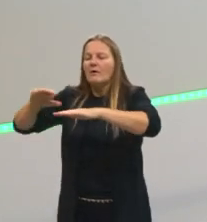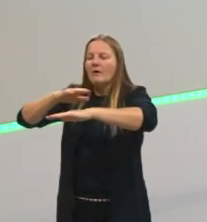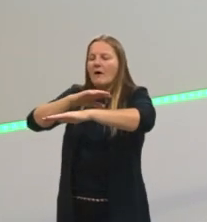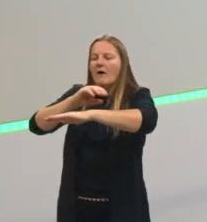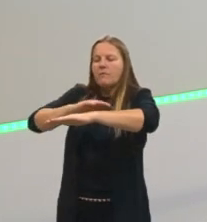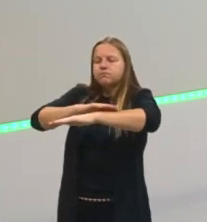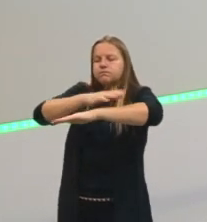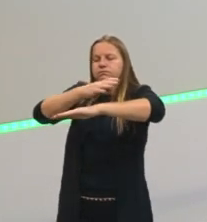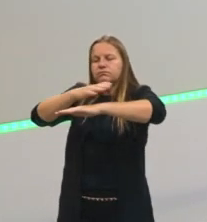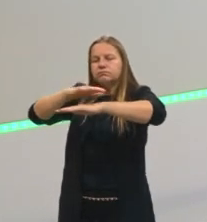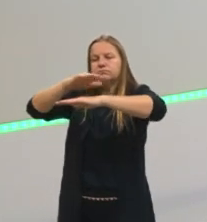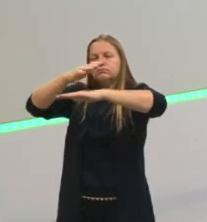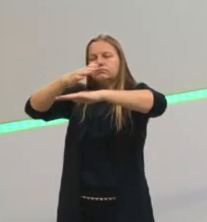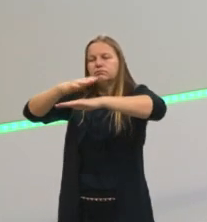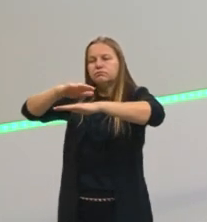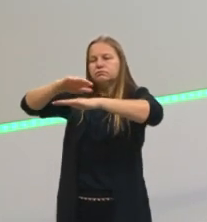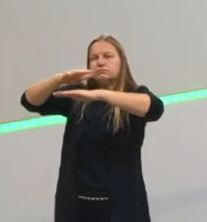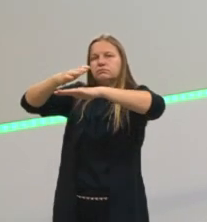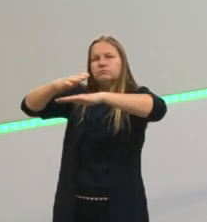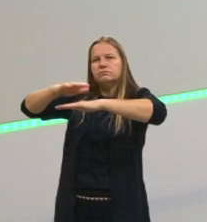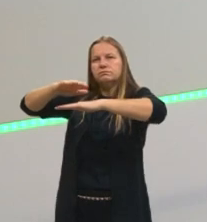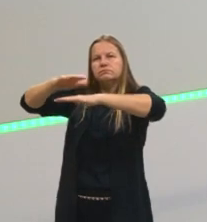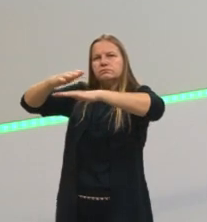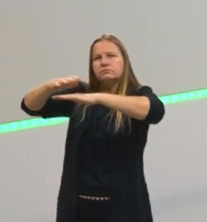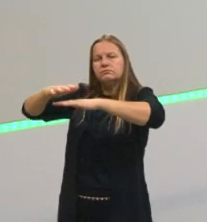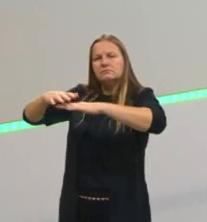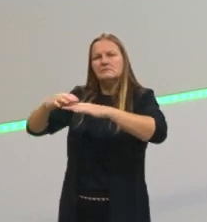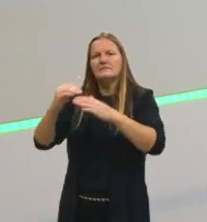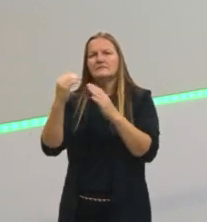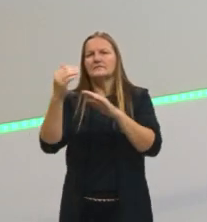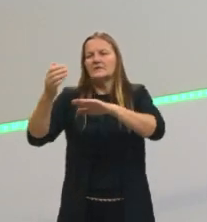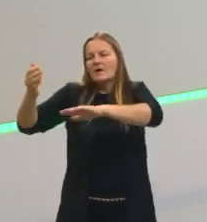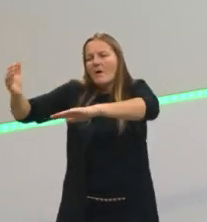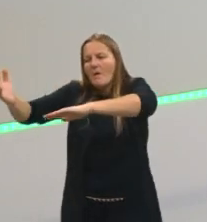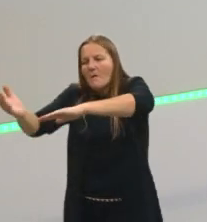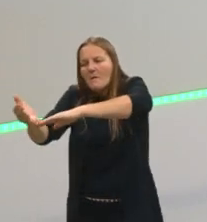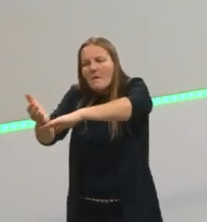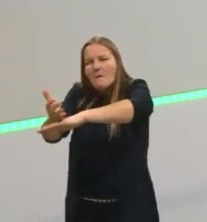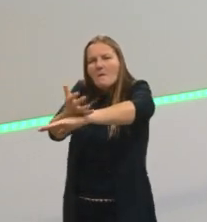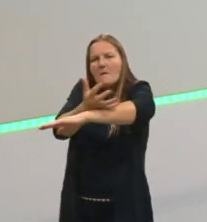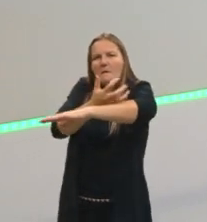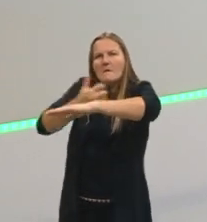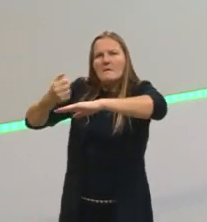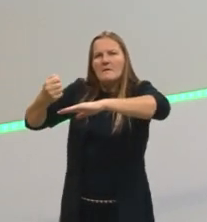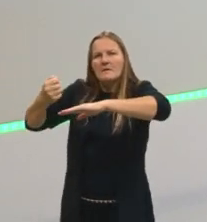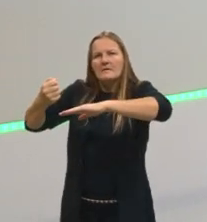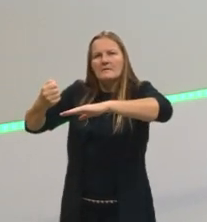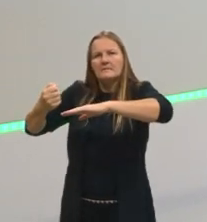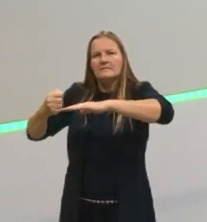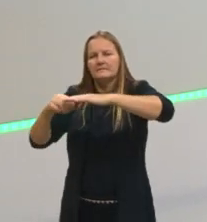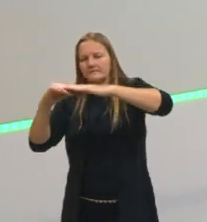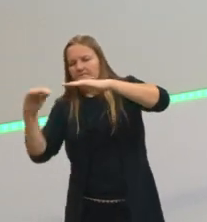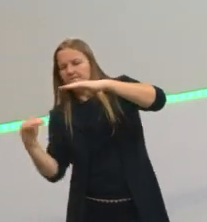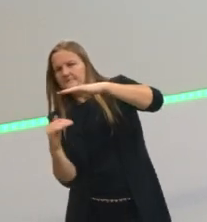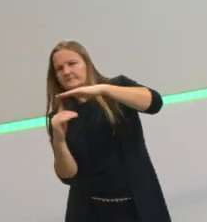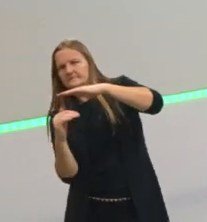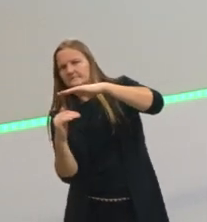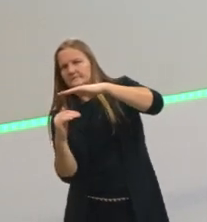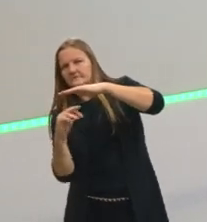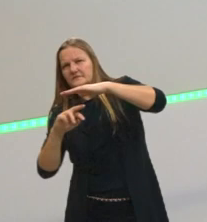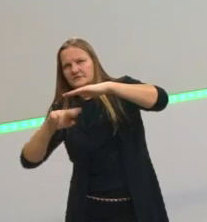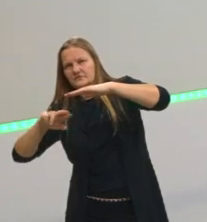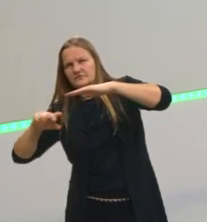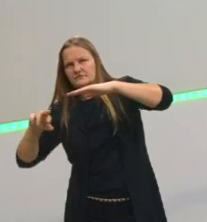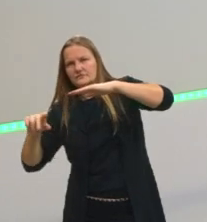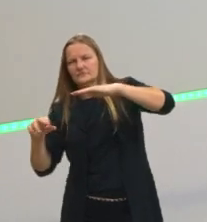mistura, né? Então, eu consigo retirar, fazer uma raspagem desse meu líquido, e retirar esses sólidos indesejados, né? Que eu quero